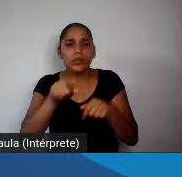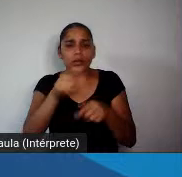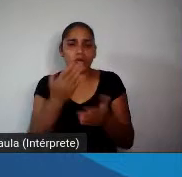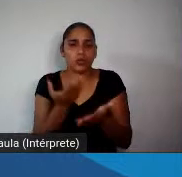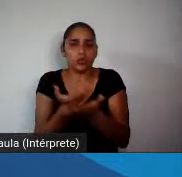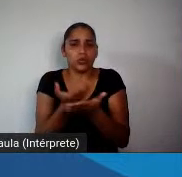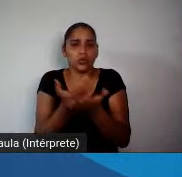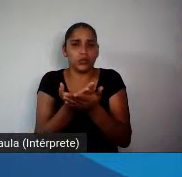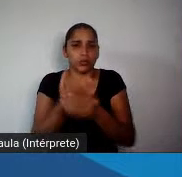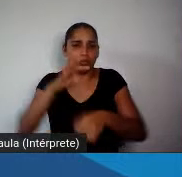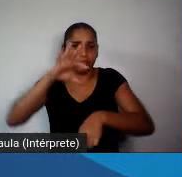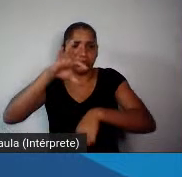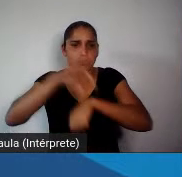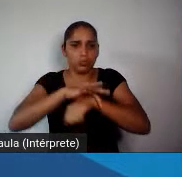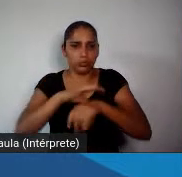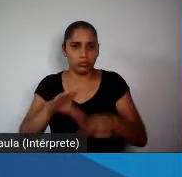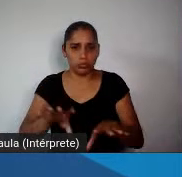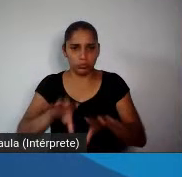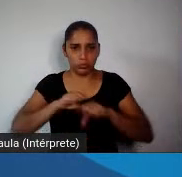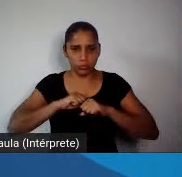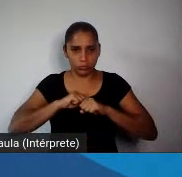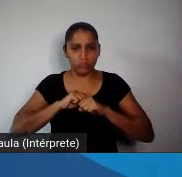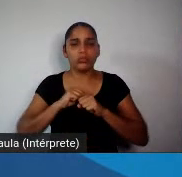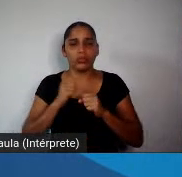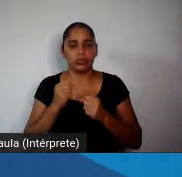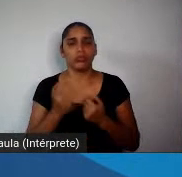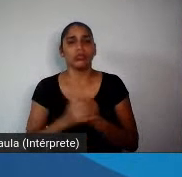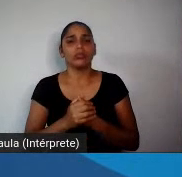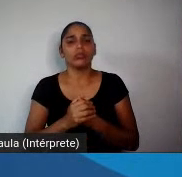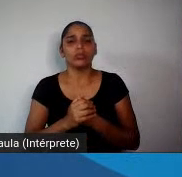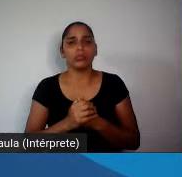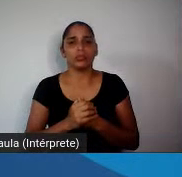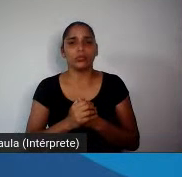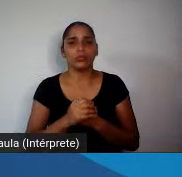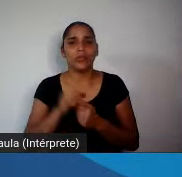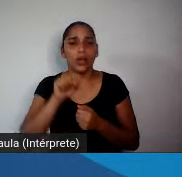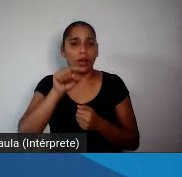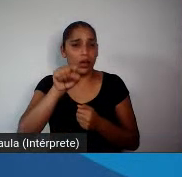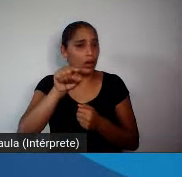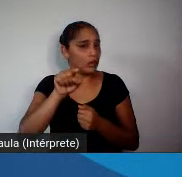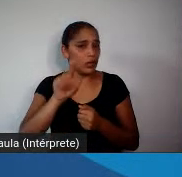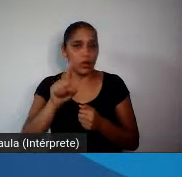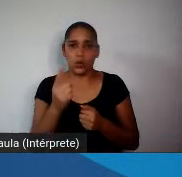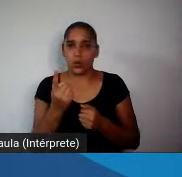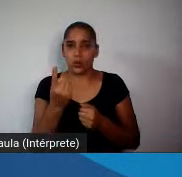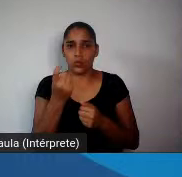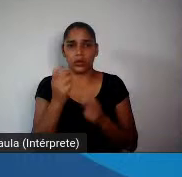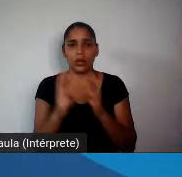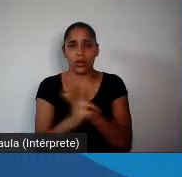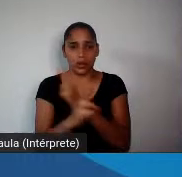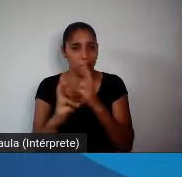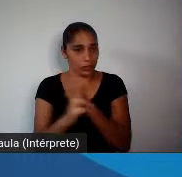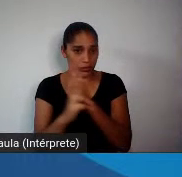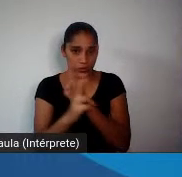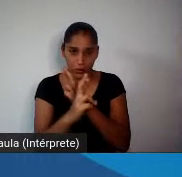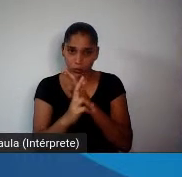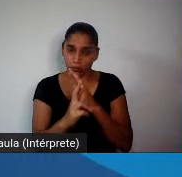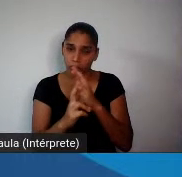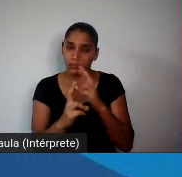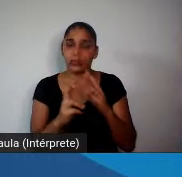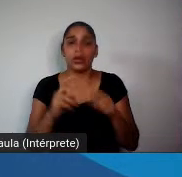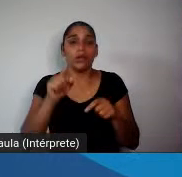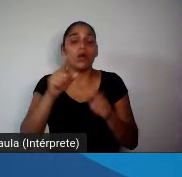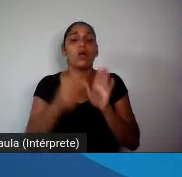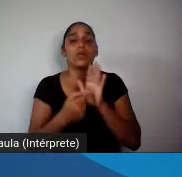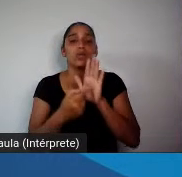epidemiologista, também infectologista, estudo a epidemiologia das doenças infecciosas, essa não é a única relação que ocorre. Acho que foi mostrado aqui